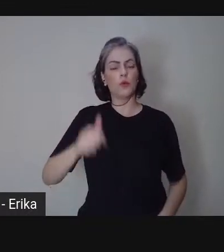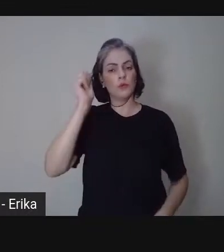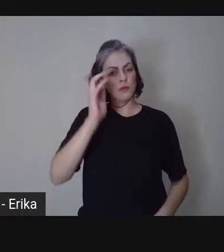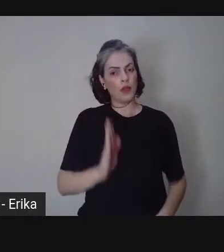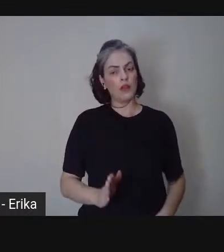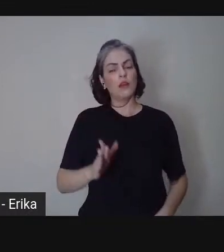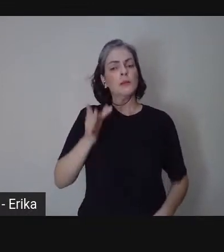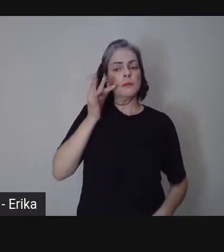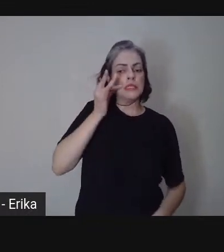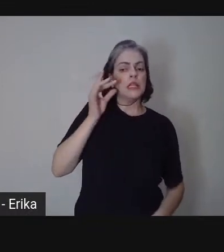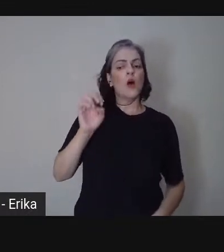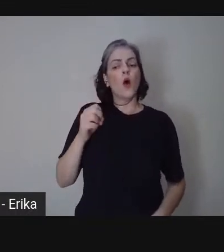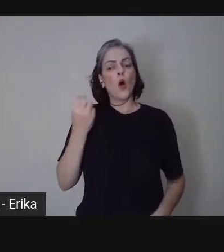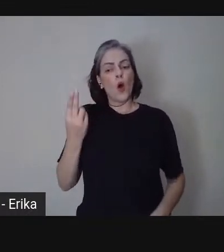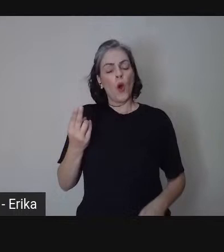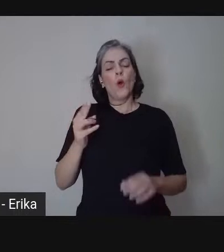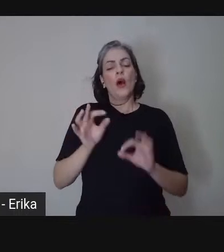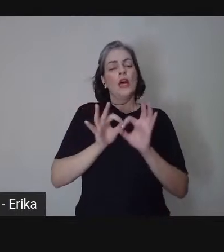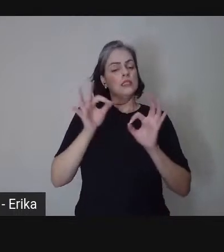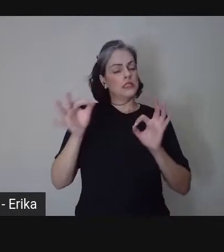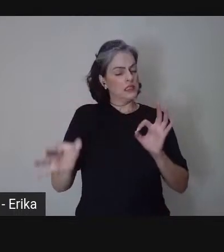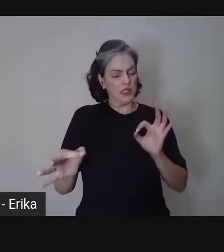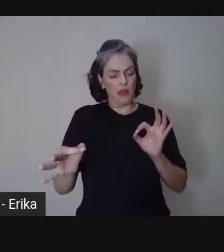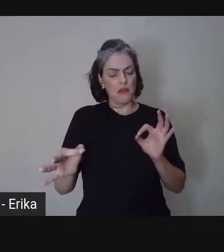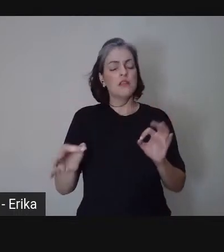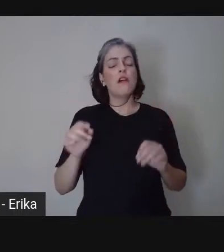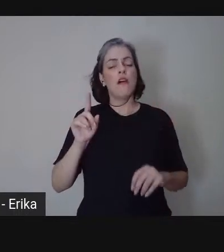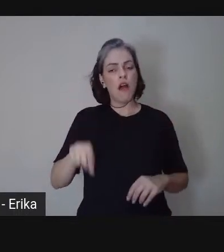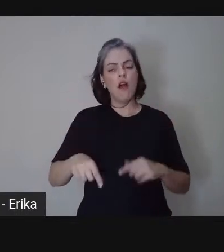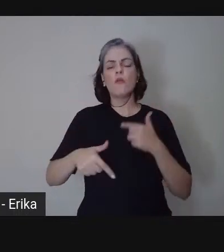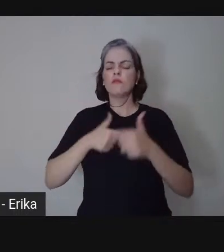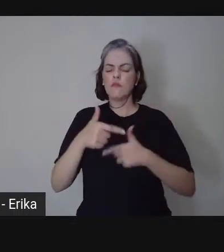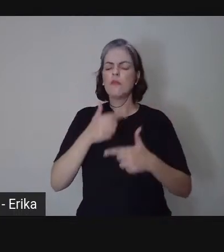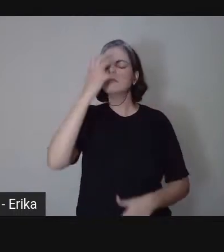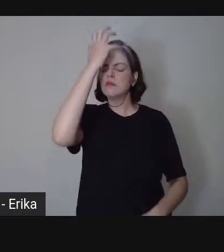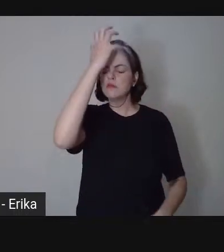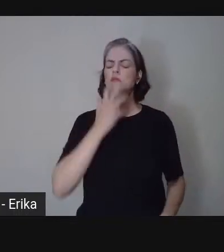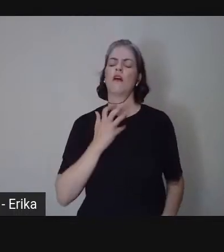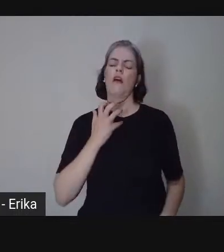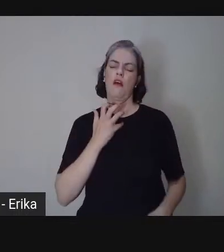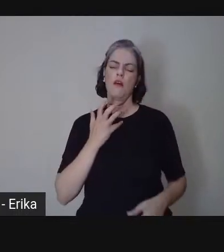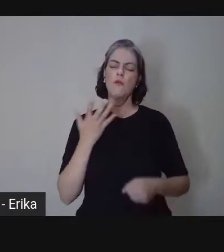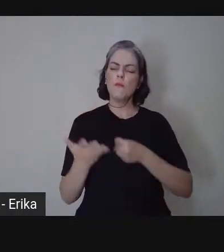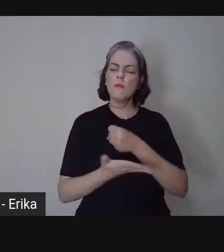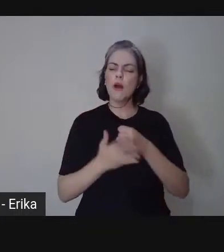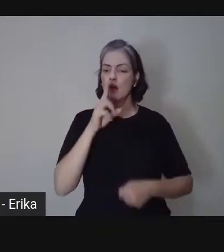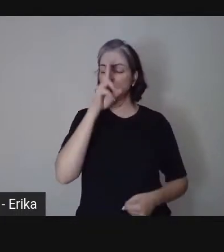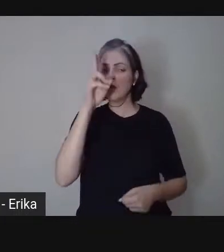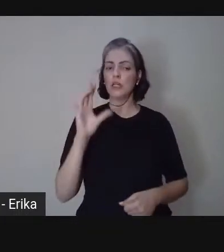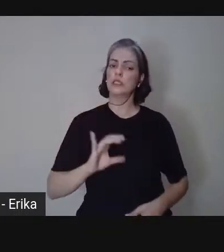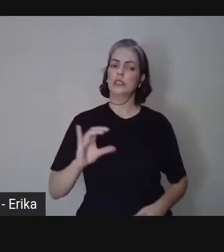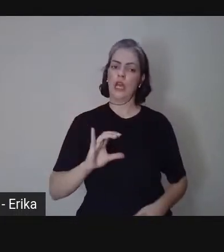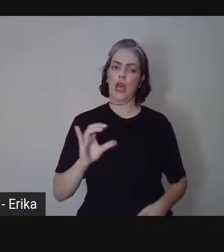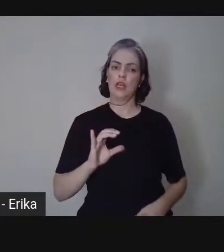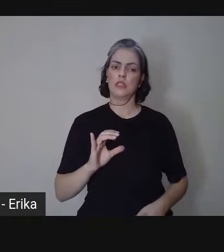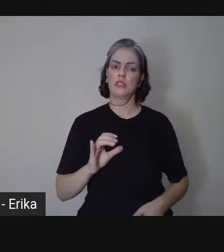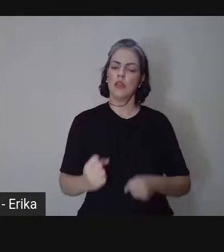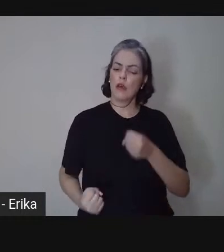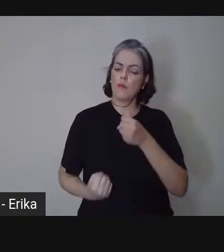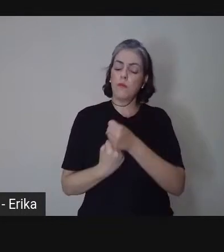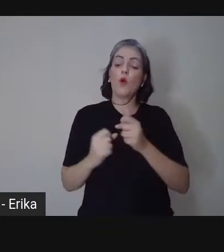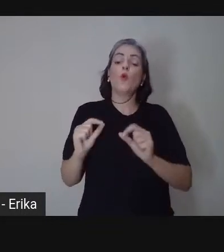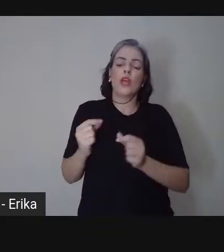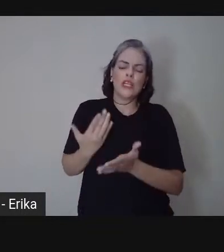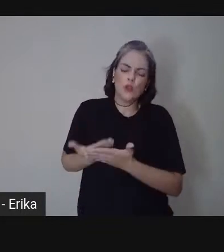modalidade presencial ou à distância, é um trabalho sério, embasado cientificamente, sustentado por muito estudo,